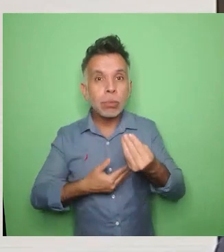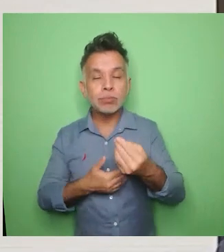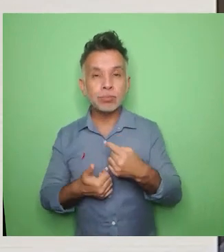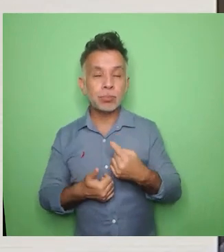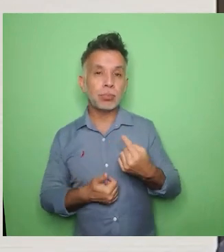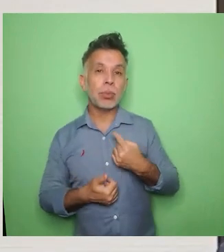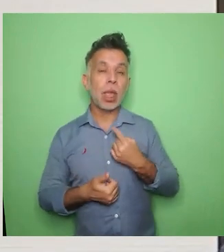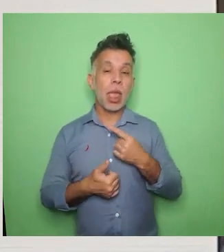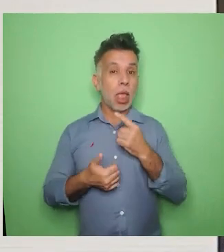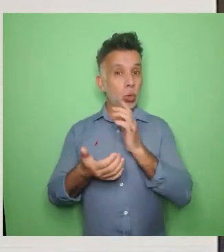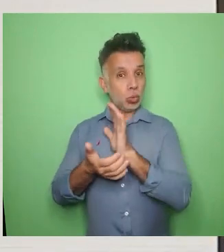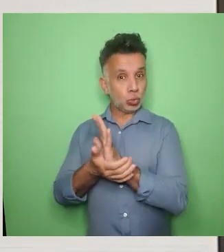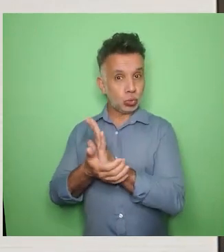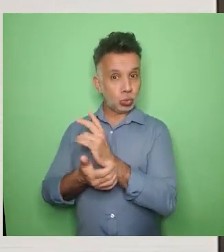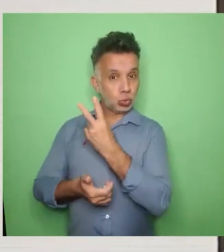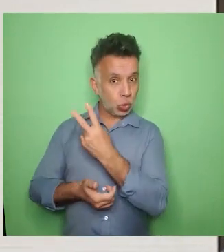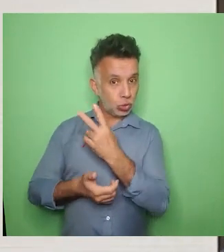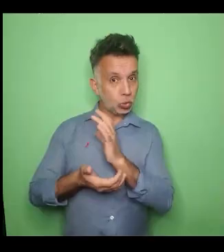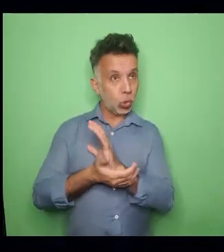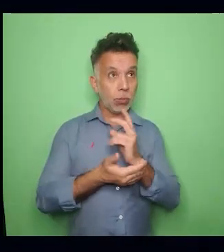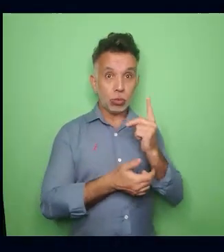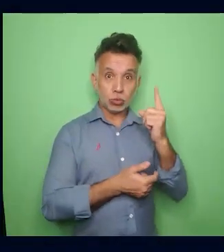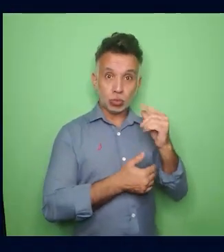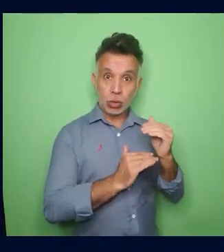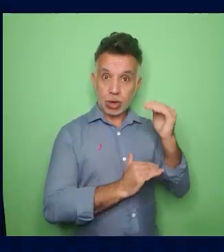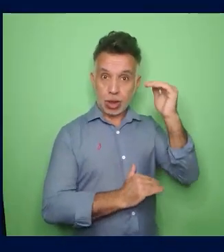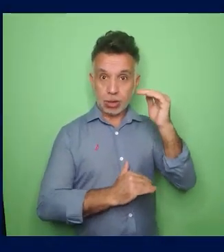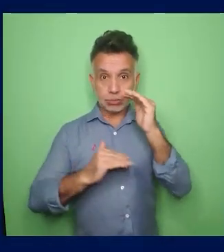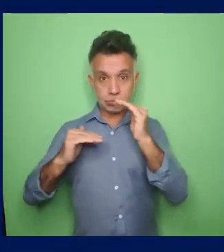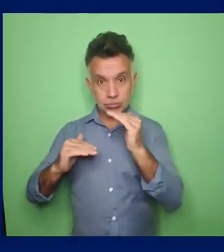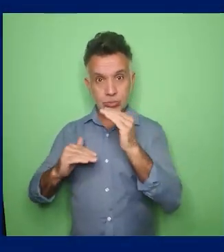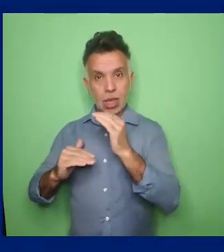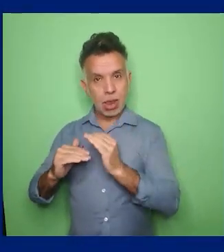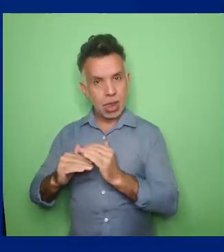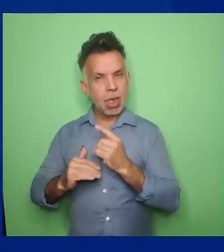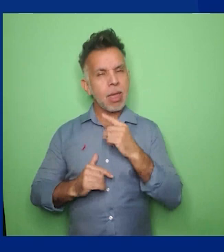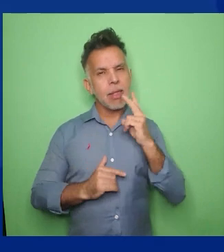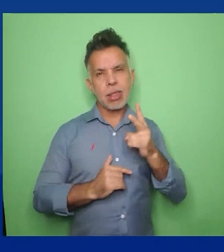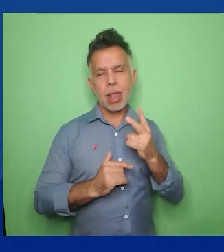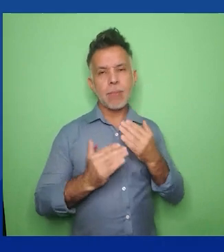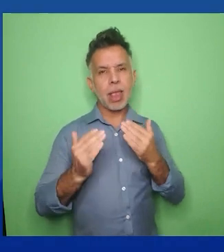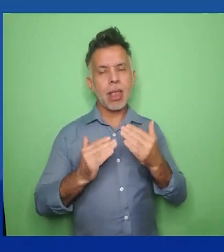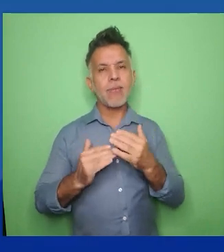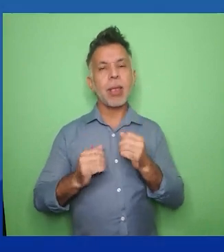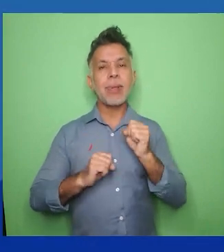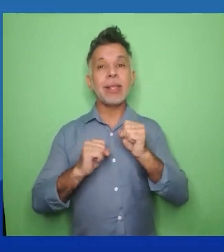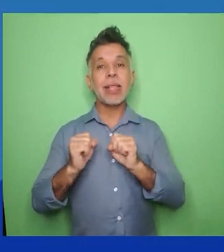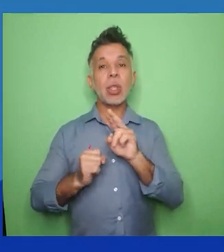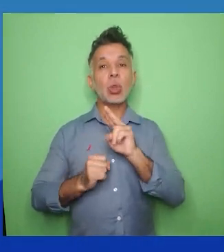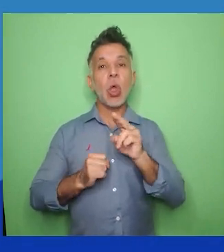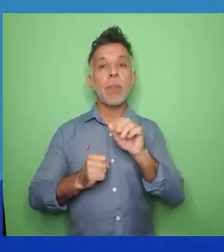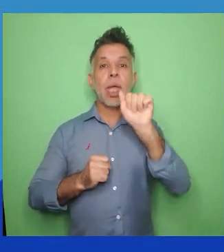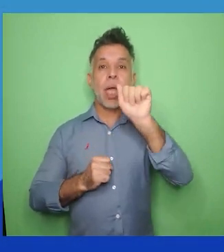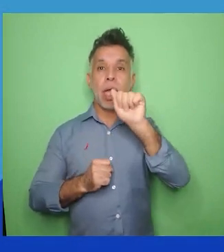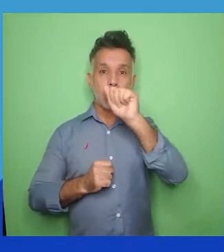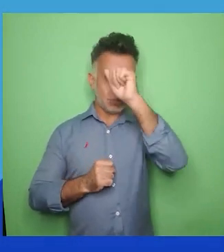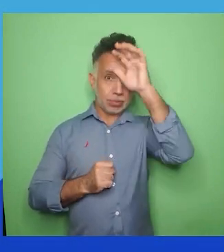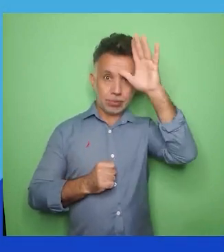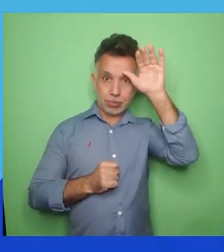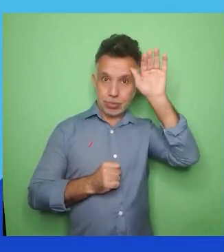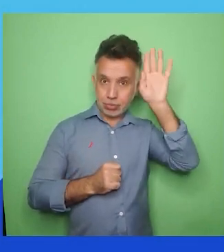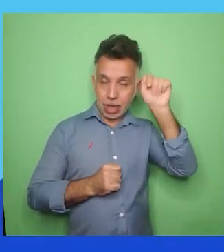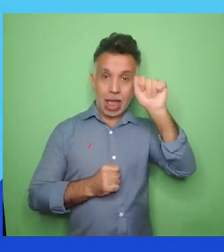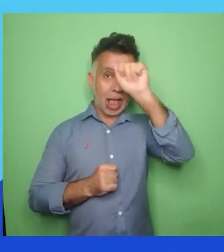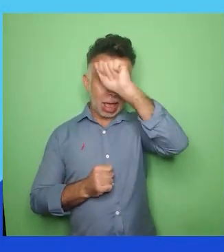sempre empresas em ordem alfabética, e apenas as 10 primeiras colocadas em ordem decrescente da premiação,